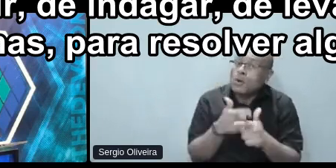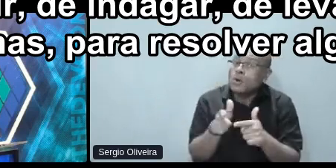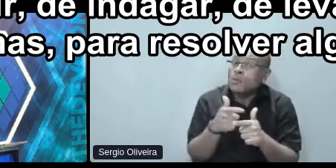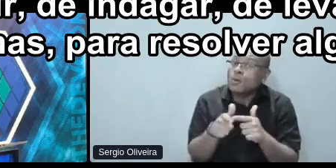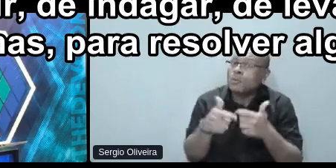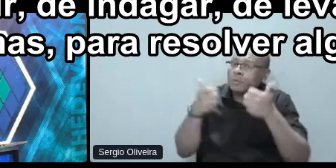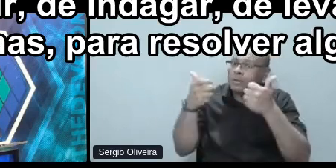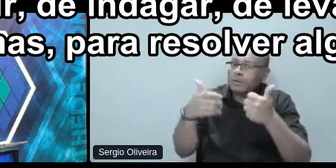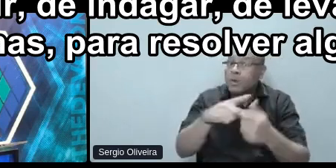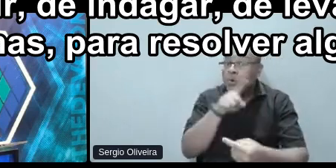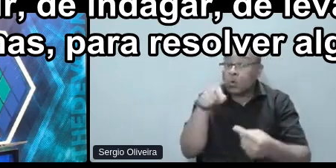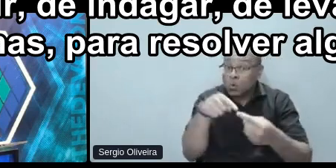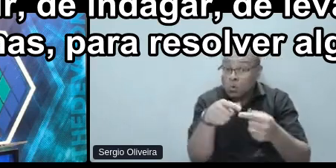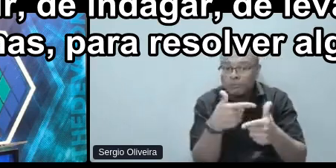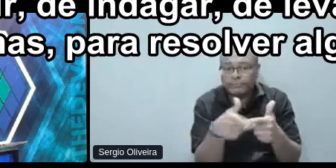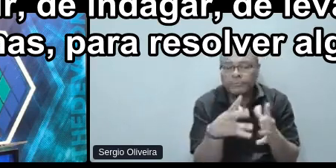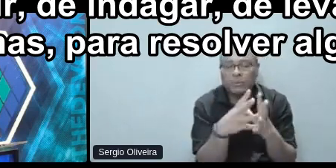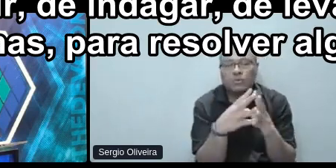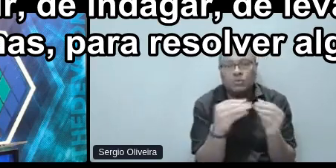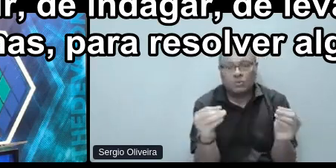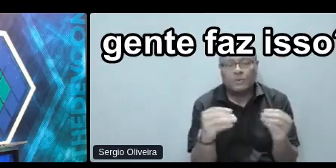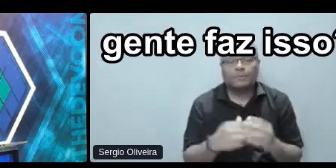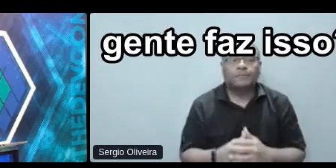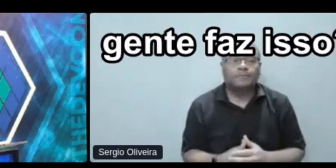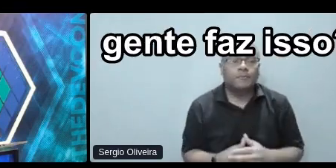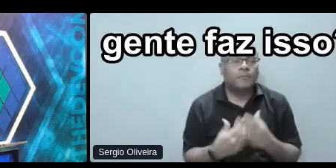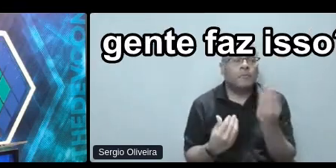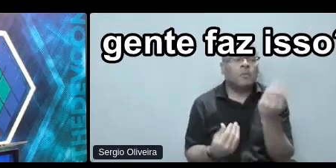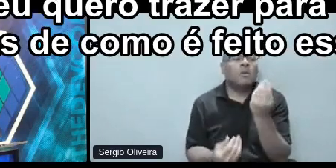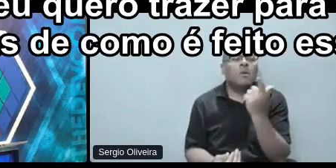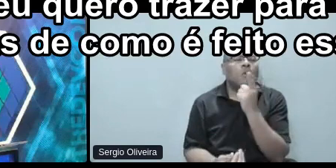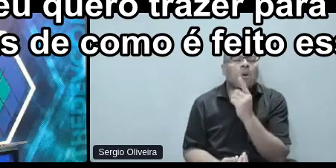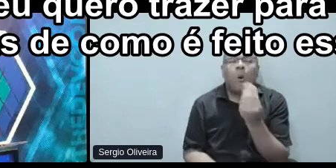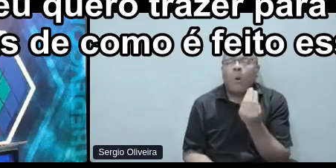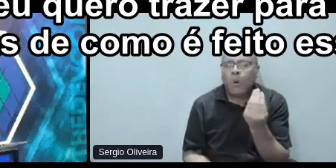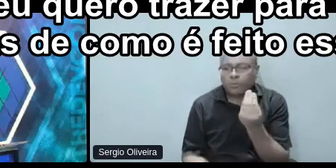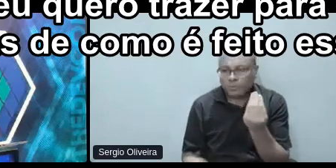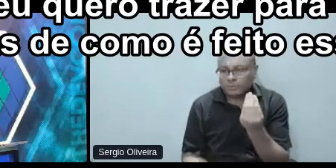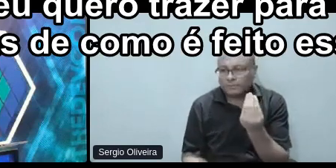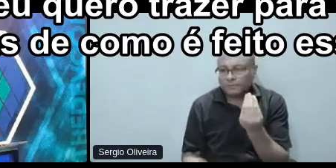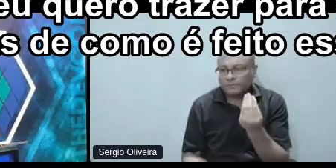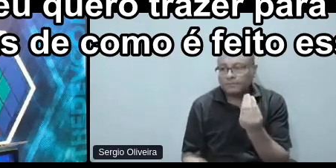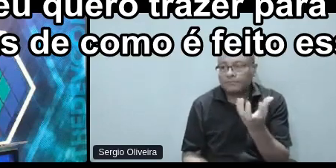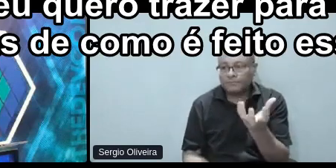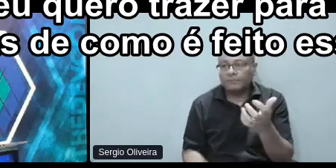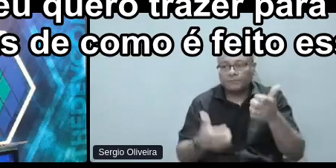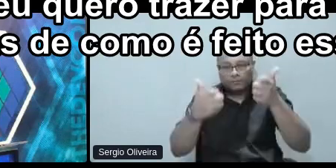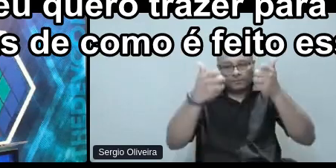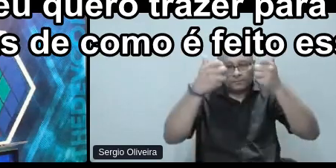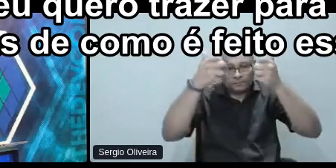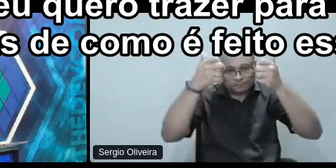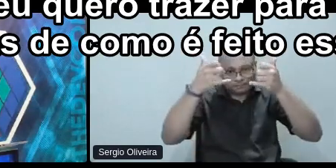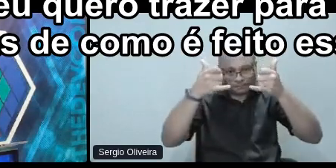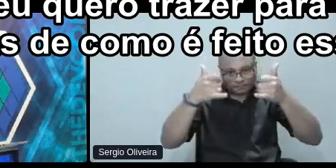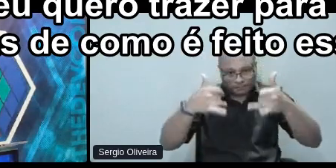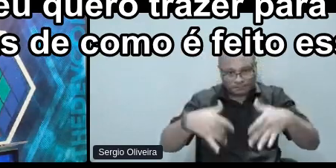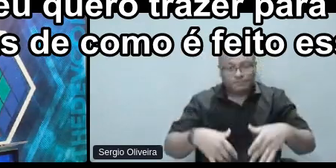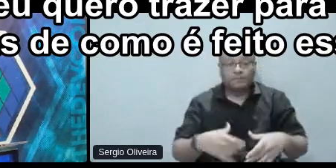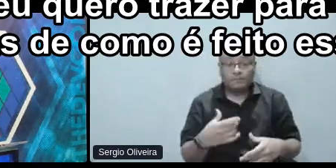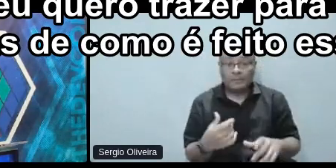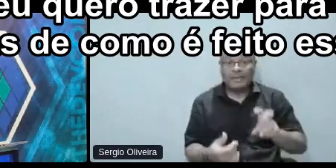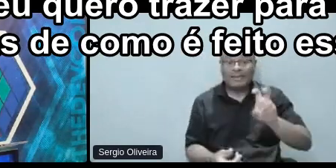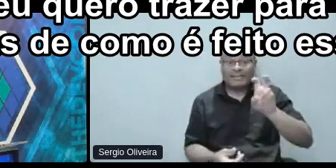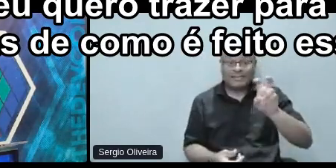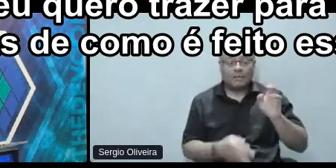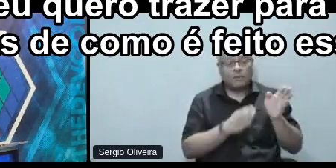resolver um, para resolver algo. Mas como a gente faz isso? Né, e aí eu quero trazer para vocês, é, cinco